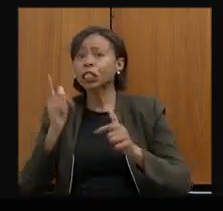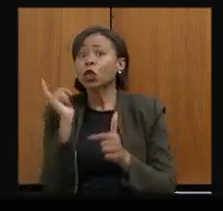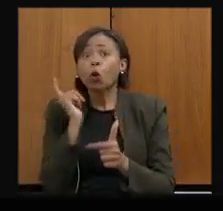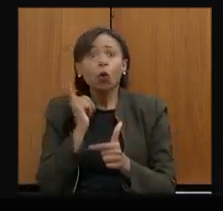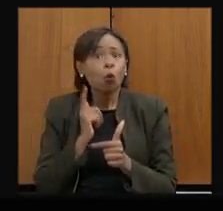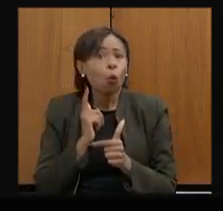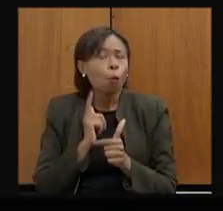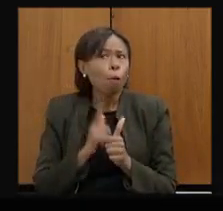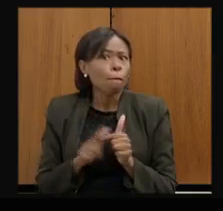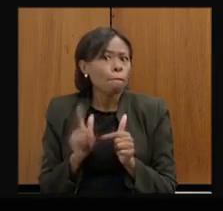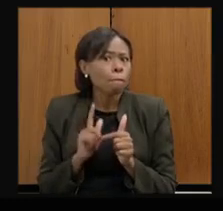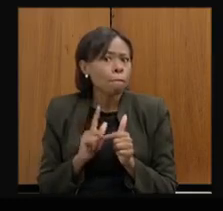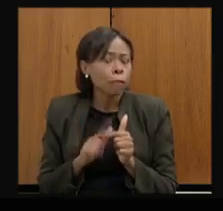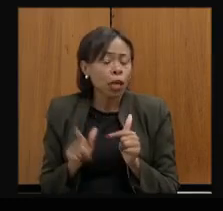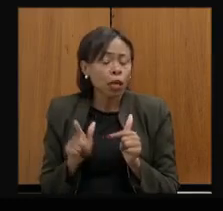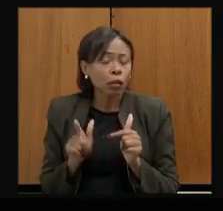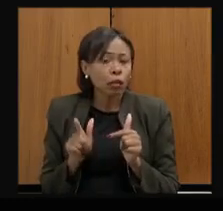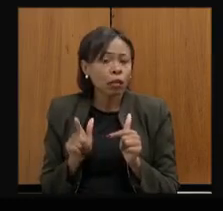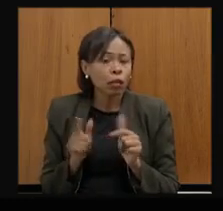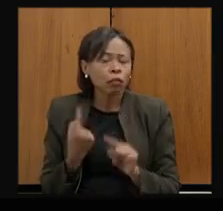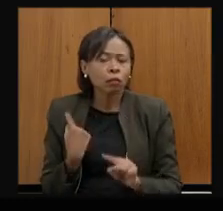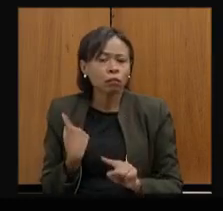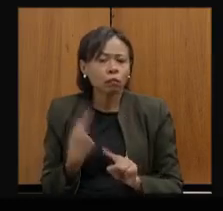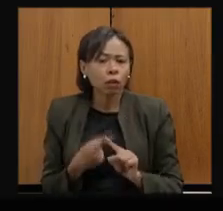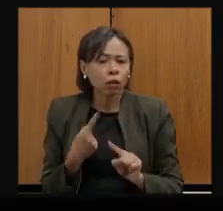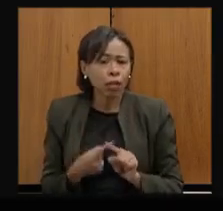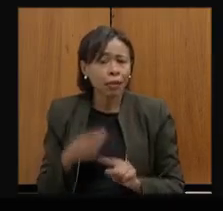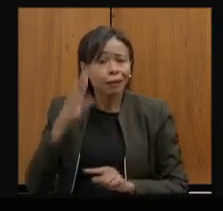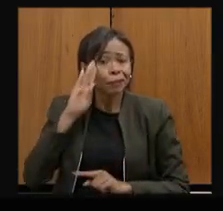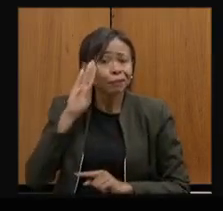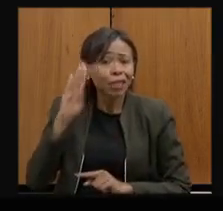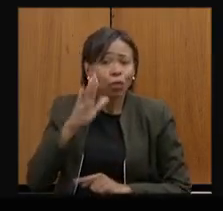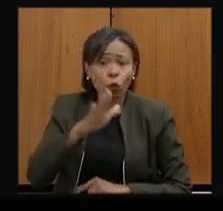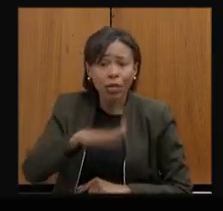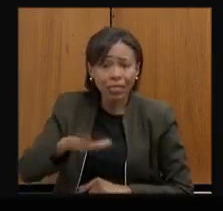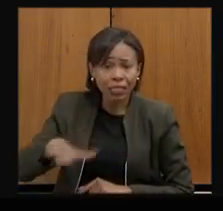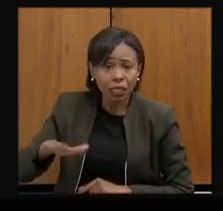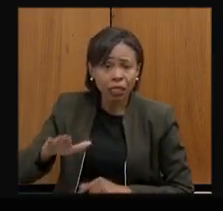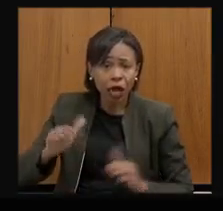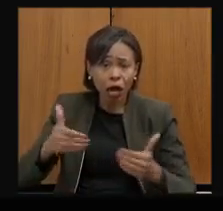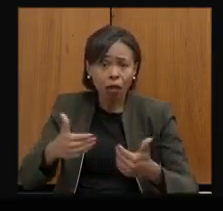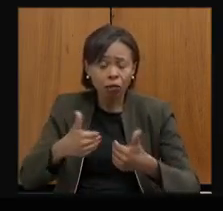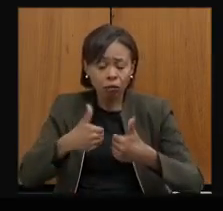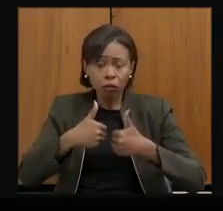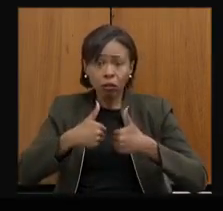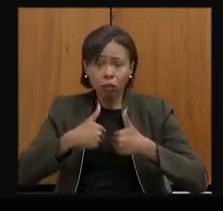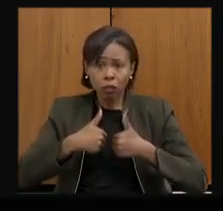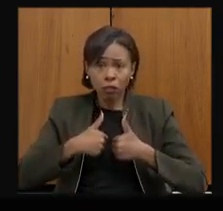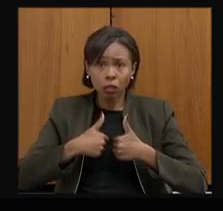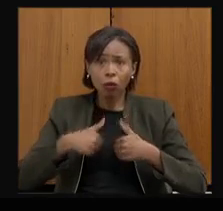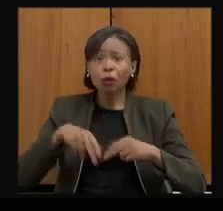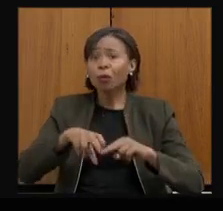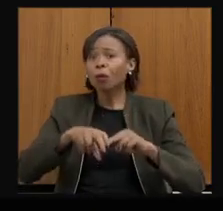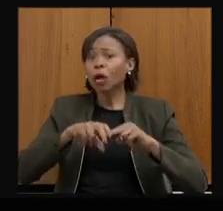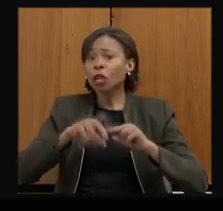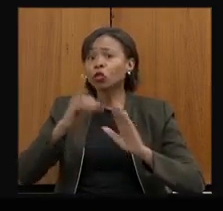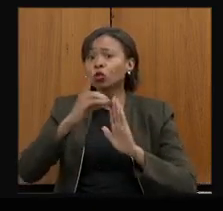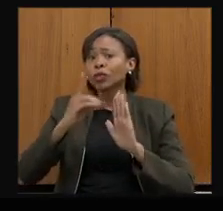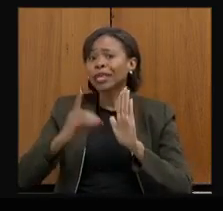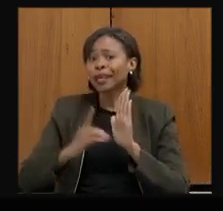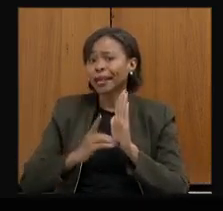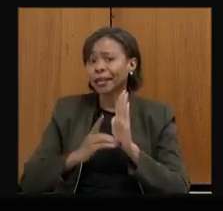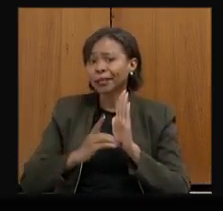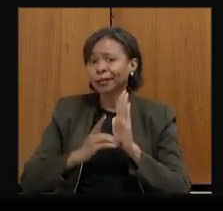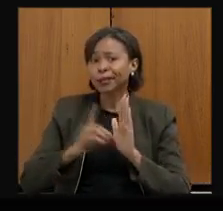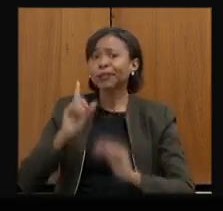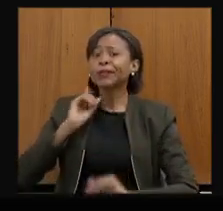principalmente com essas pessoas, com essas crianças autistas, devido a um decreto que foi editado pelo estado